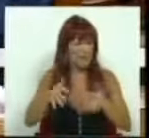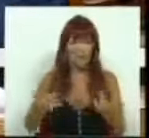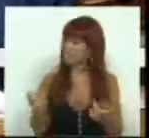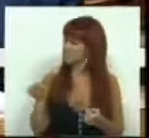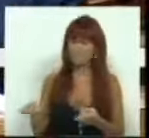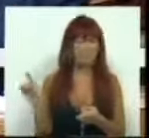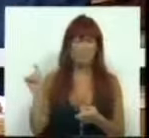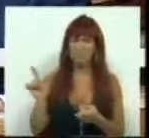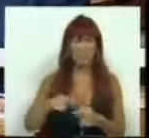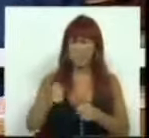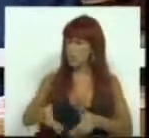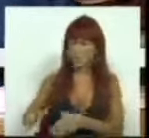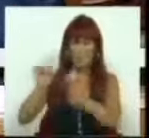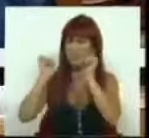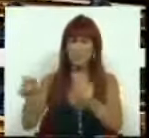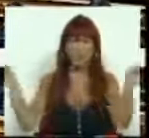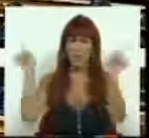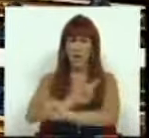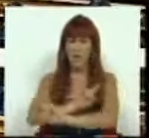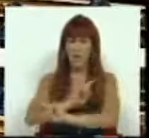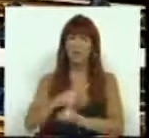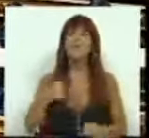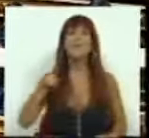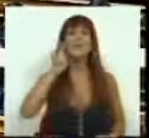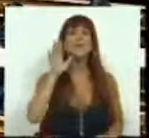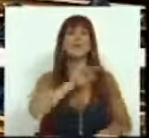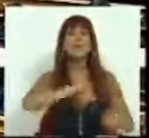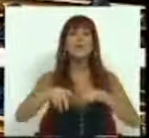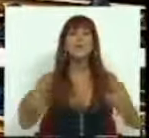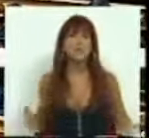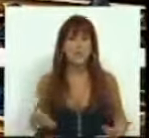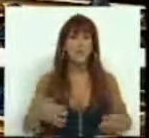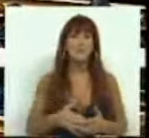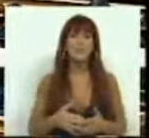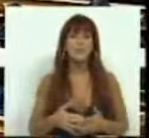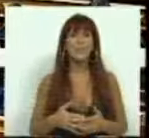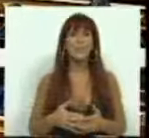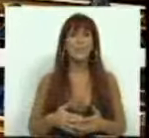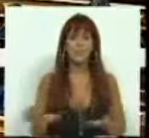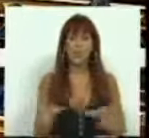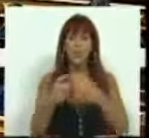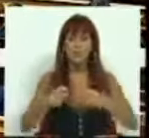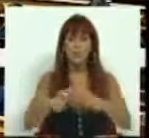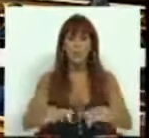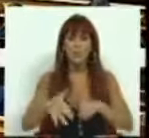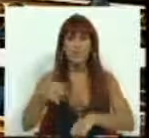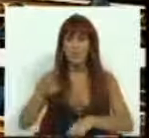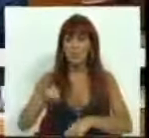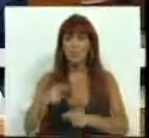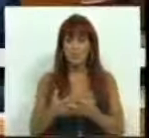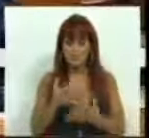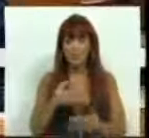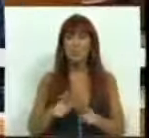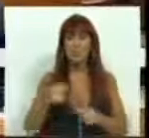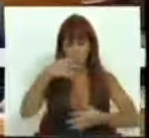Não é esse o bom caminho. Senhoras e senhores deputados, o Grupo Parlamentar do Partido Socialista